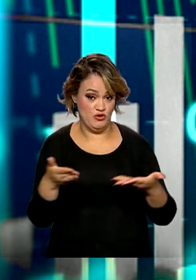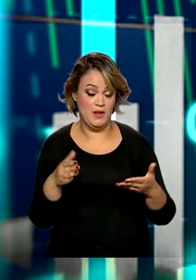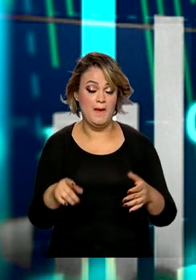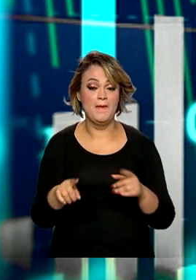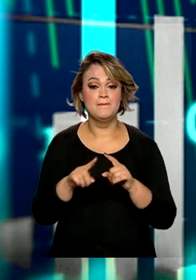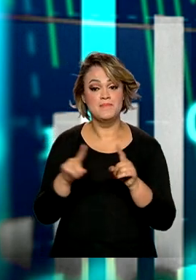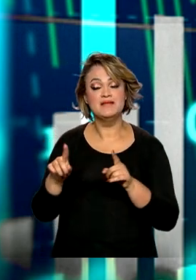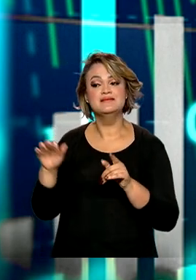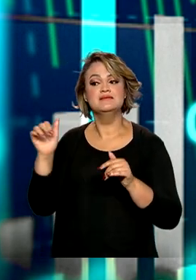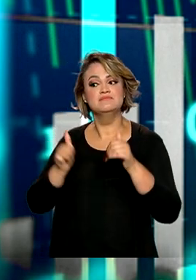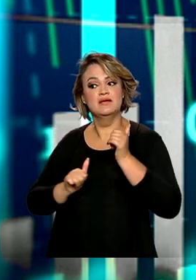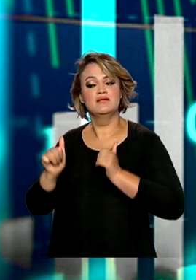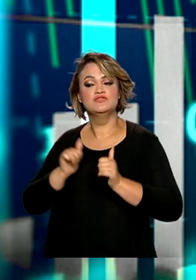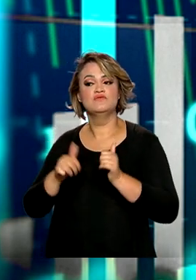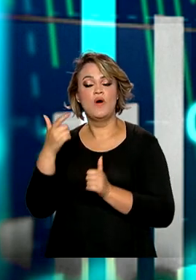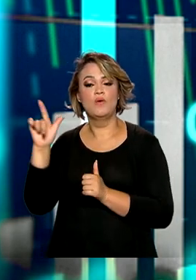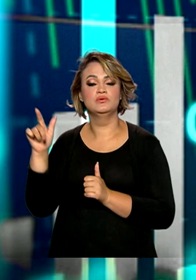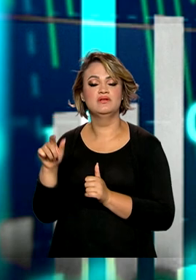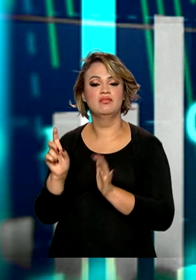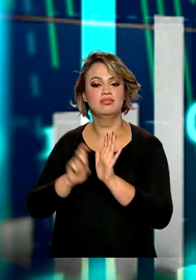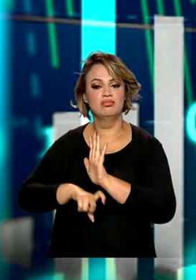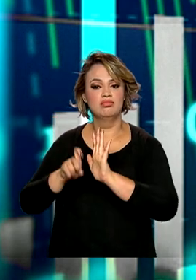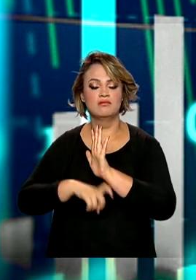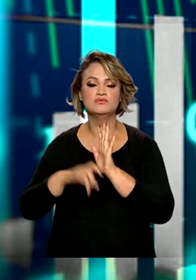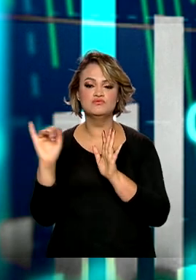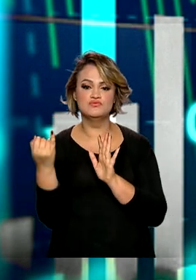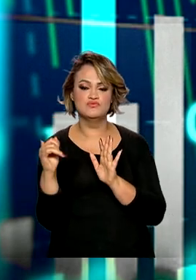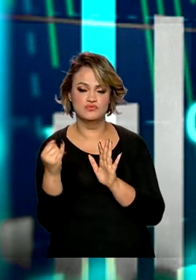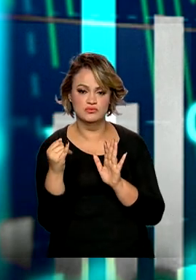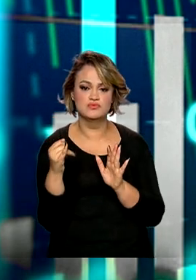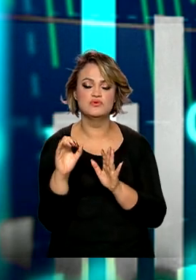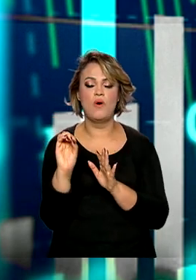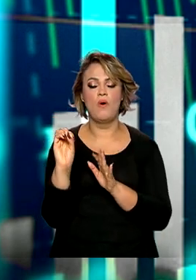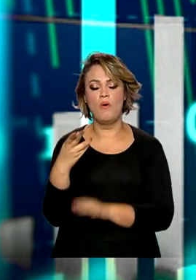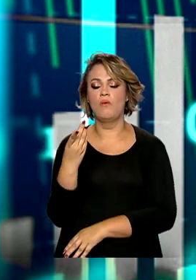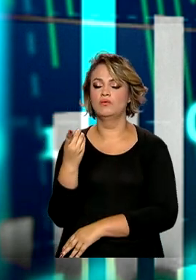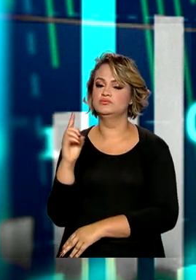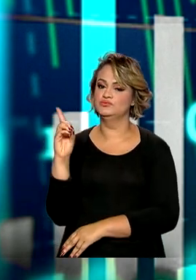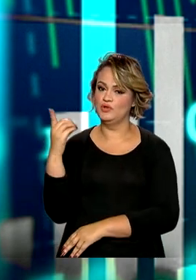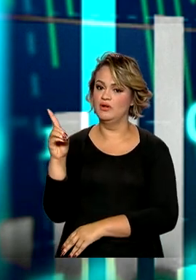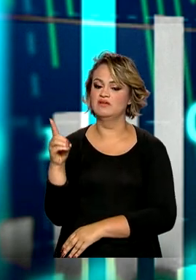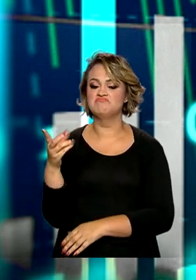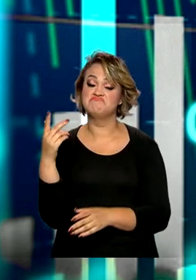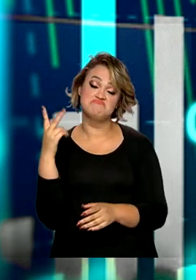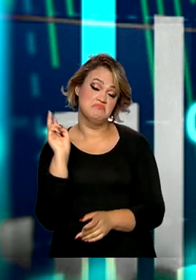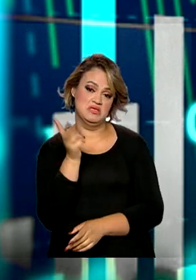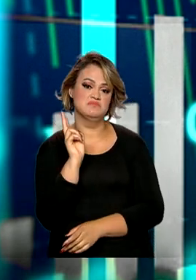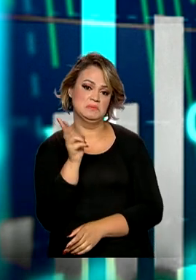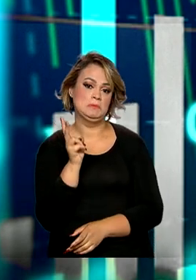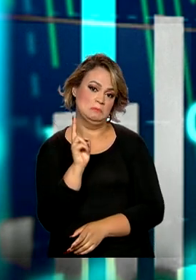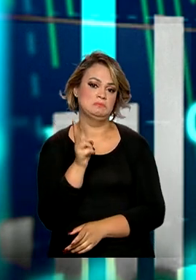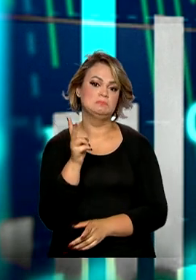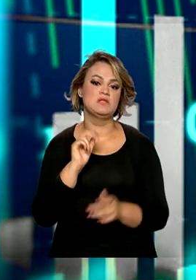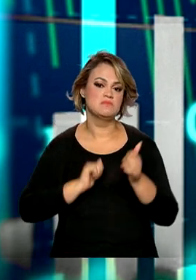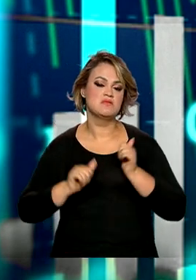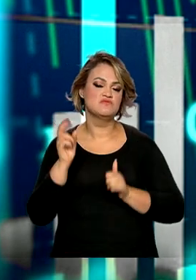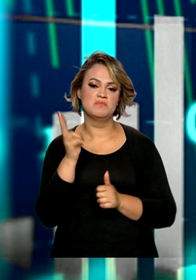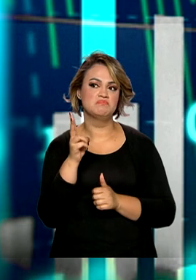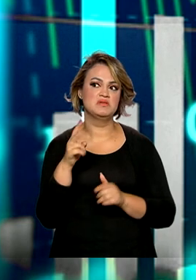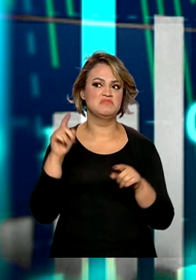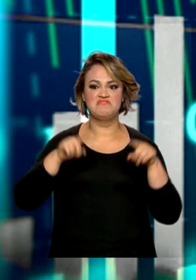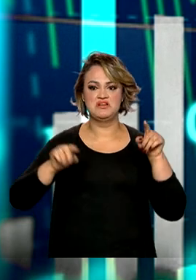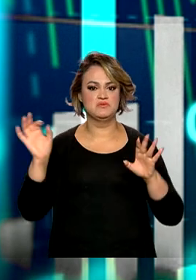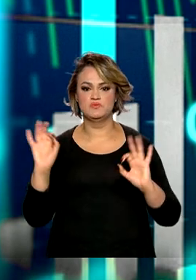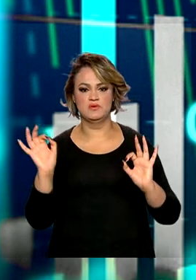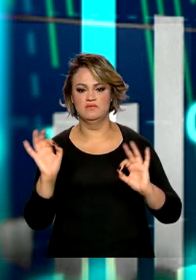as expectativas em relação à taxa de juros e em relação ao dólar permanecem praticamente as mesmas, grandes